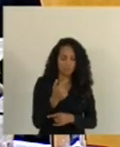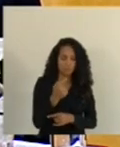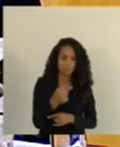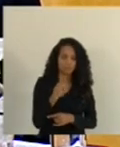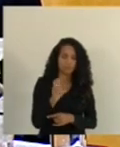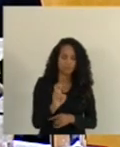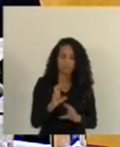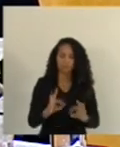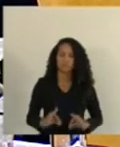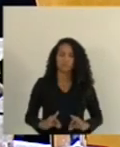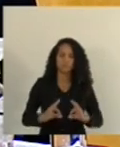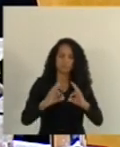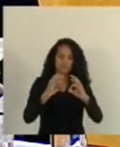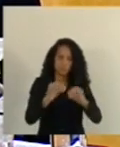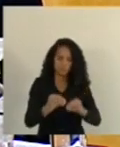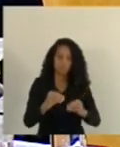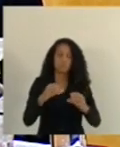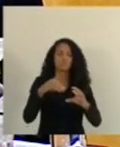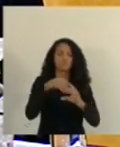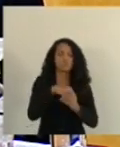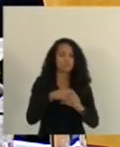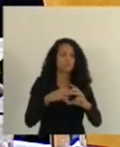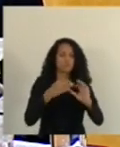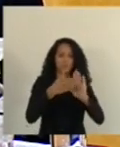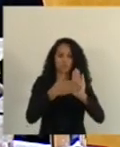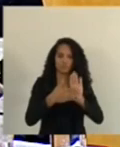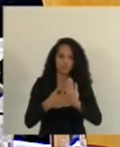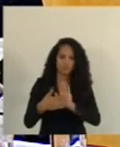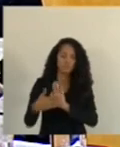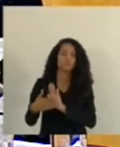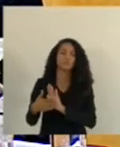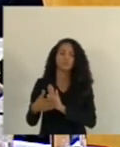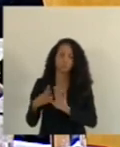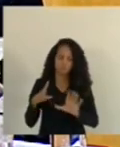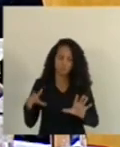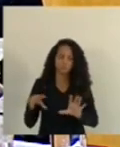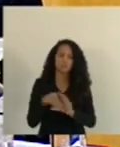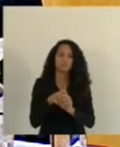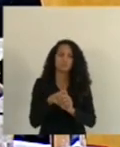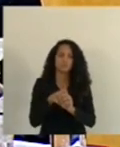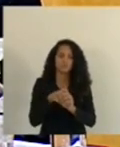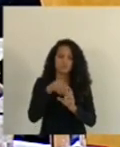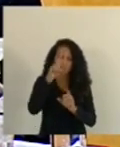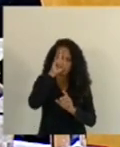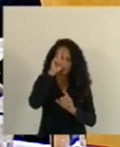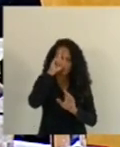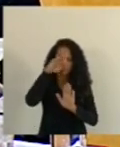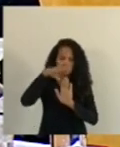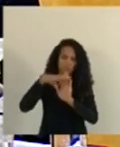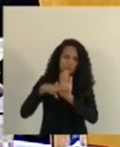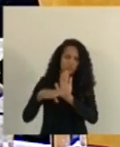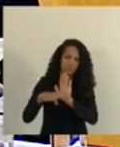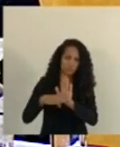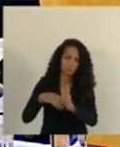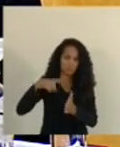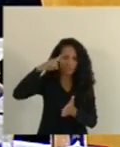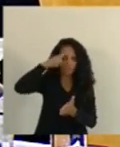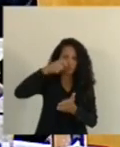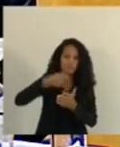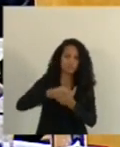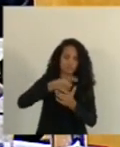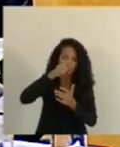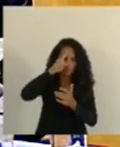os itens 33º e 34º da pauta, incluam-se na ordem do dia para cumprimento do prazo recursal.